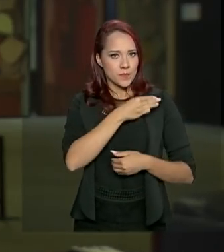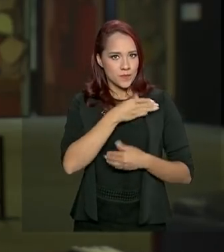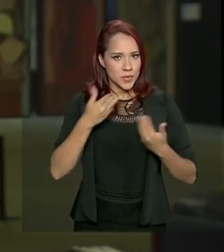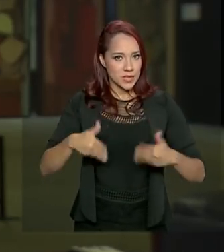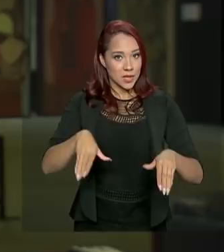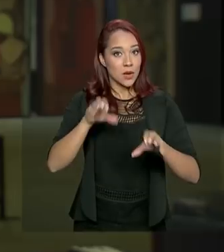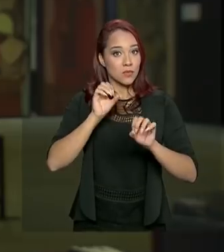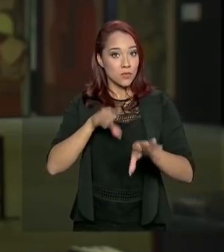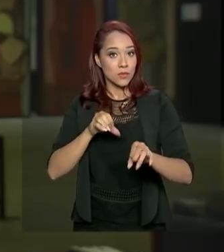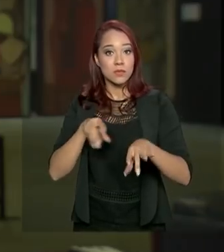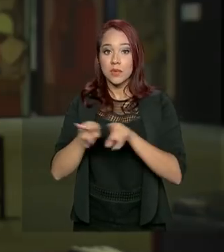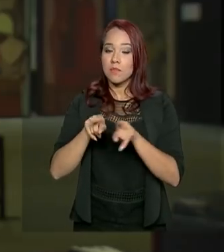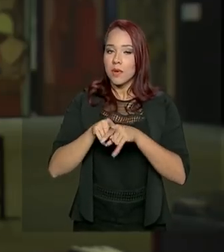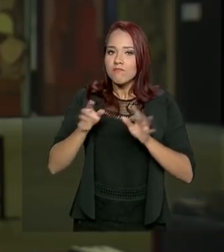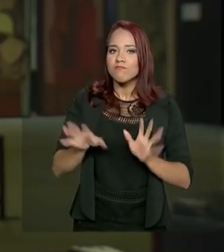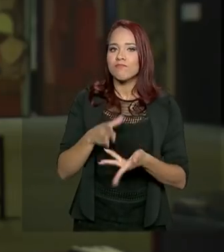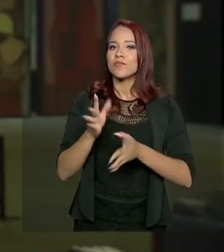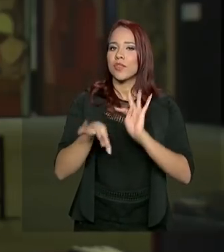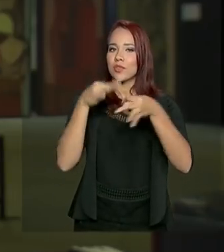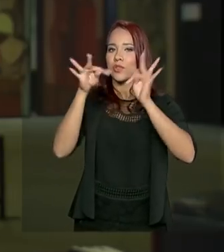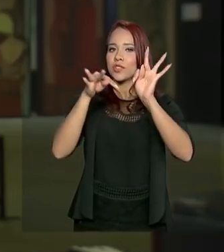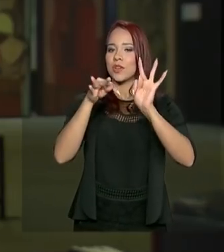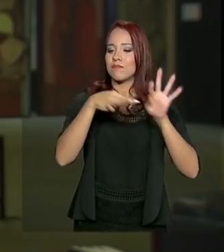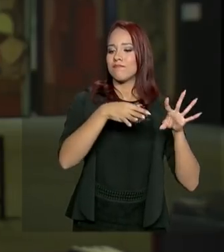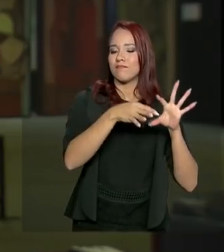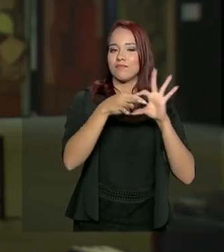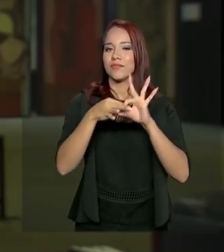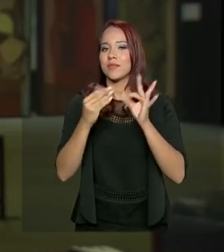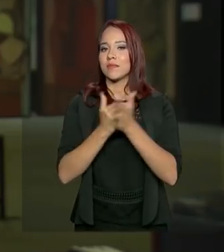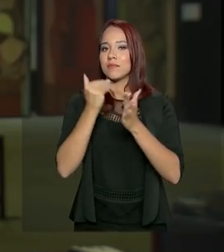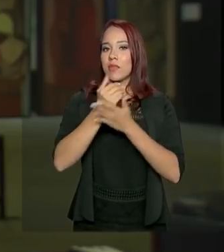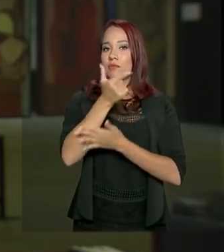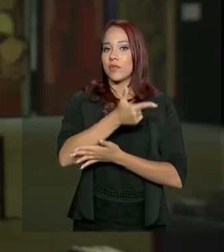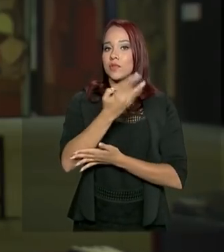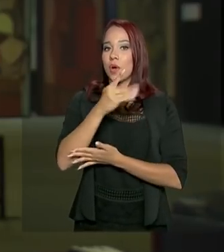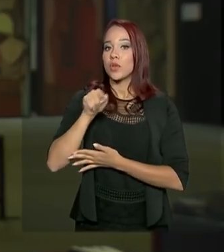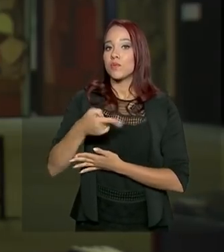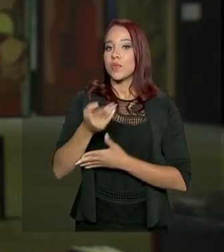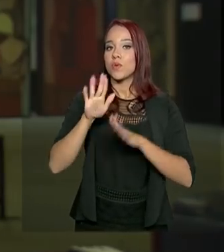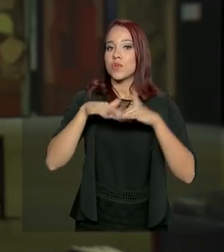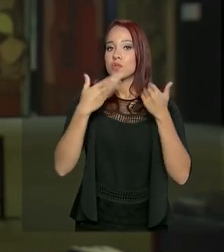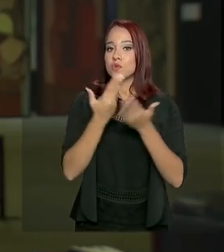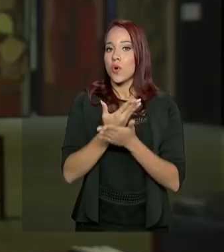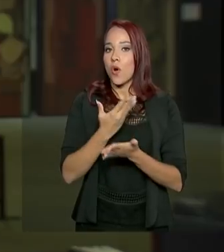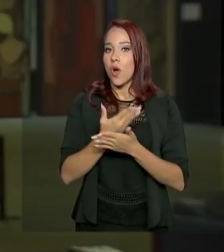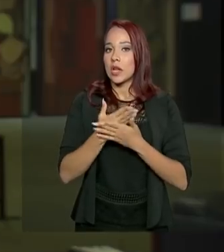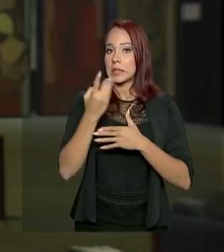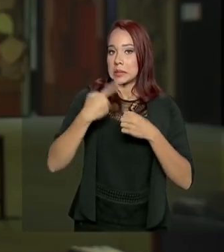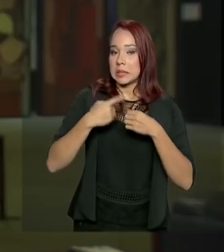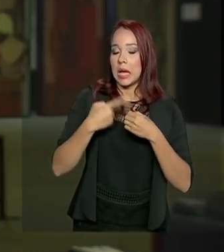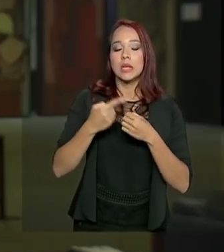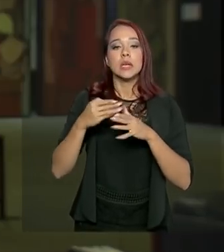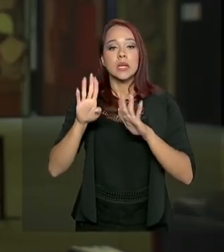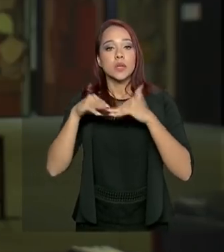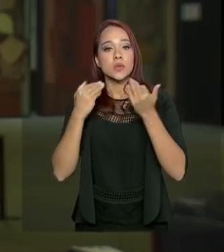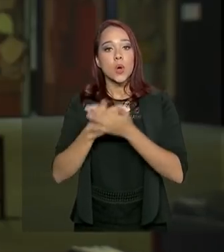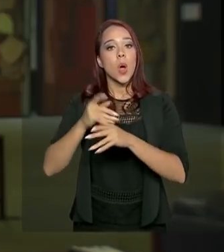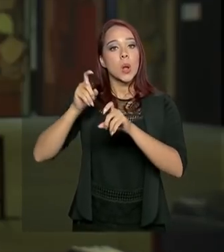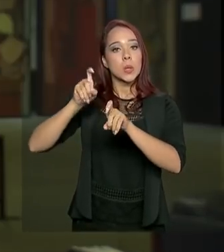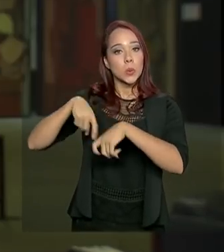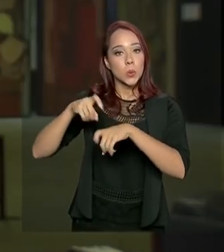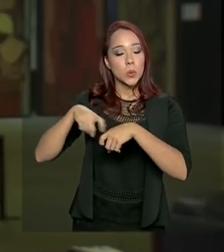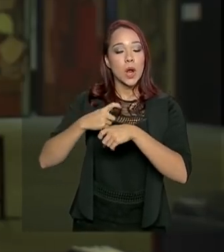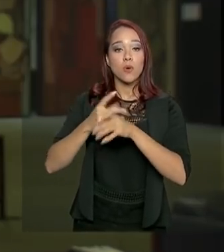tecnologia no período e conectou mais de 24 mil escolas urbanas e 7 mil escolas rurais à internet.